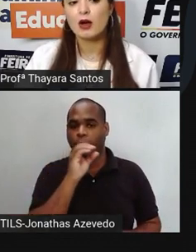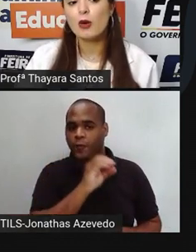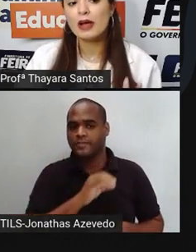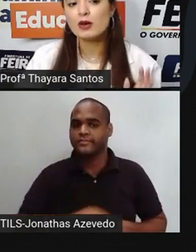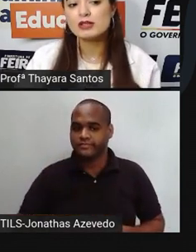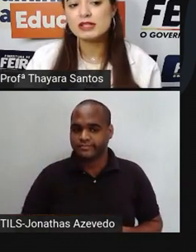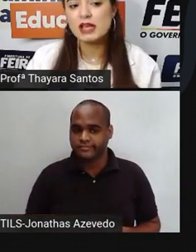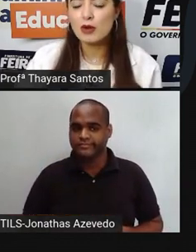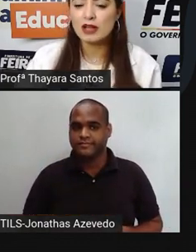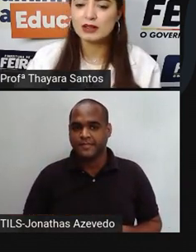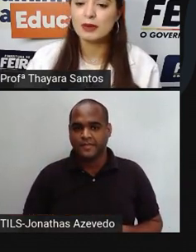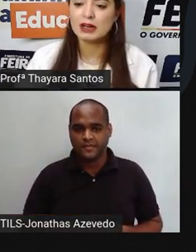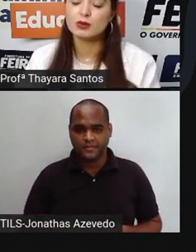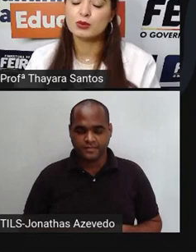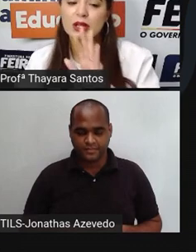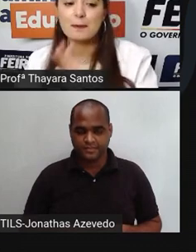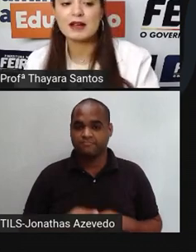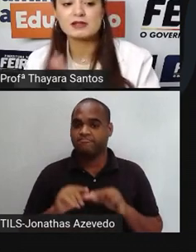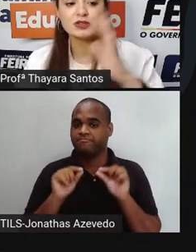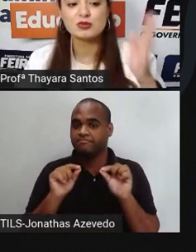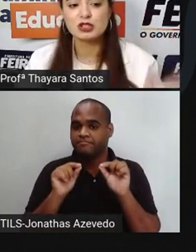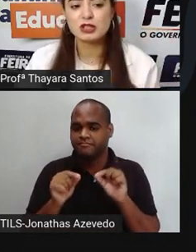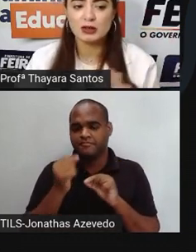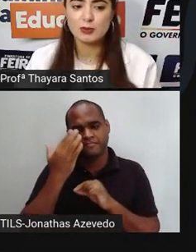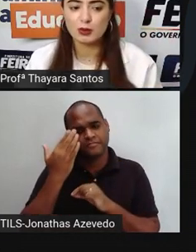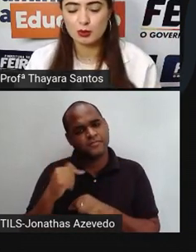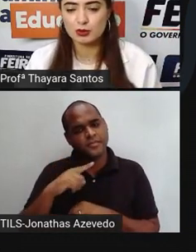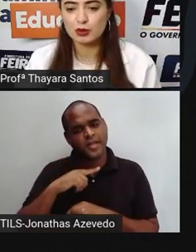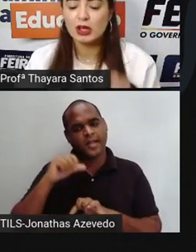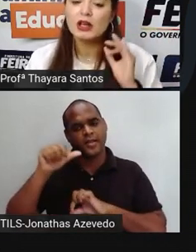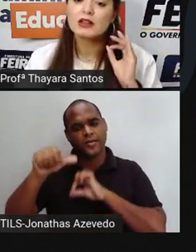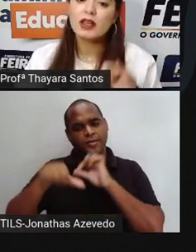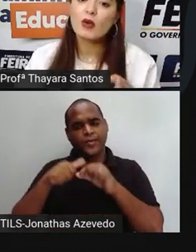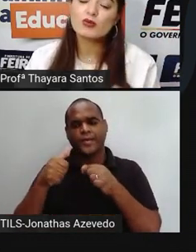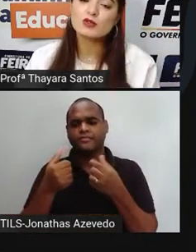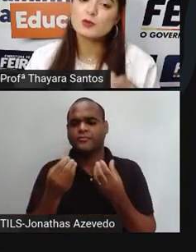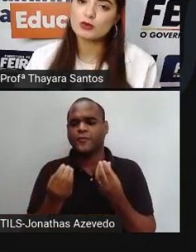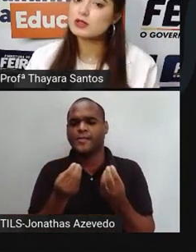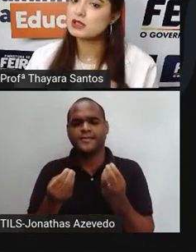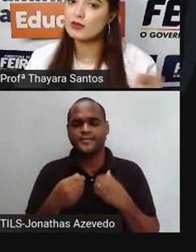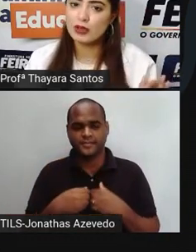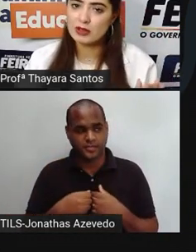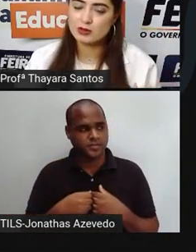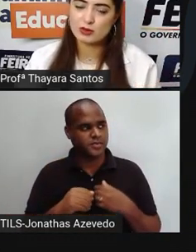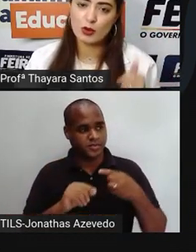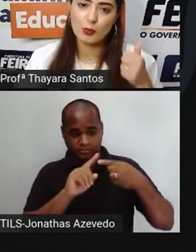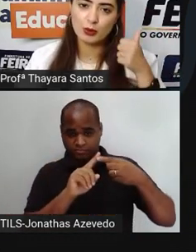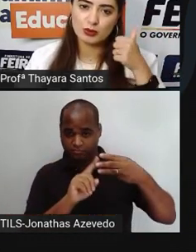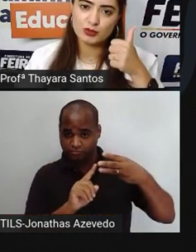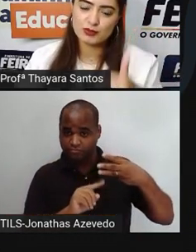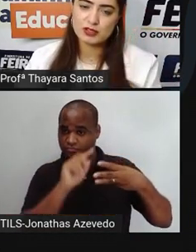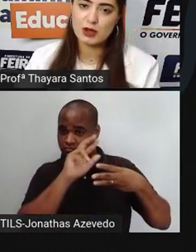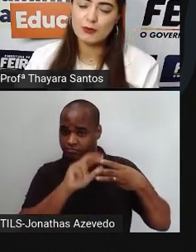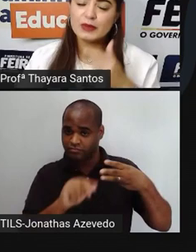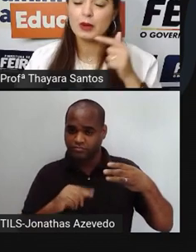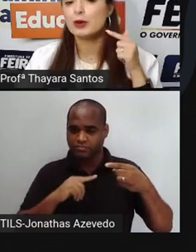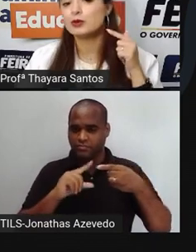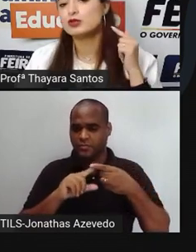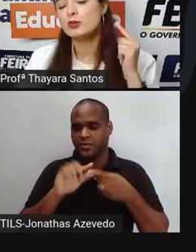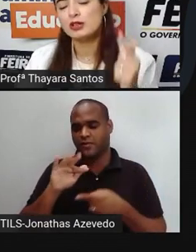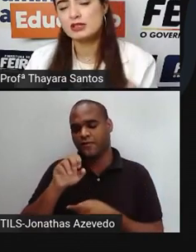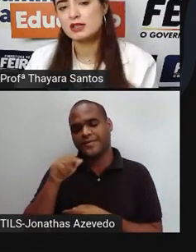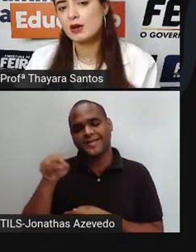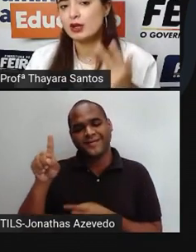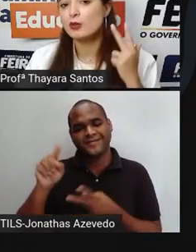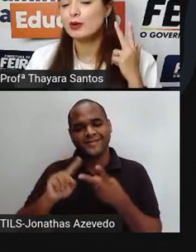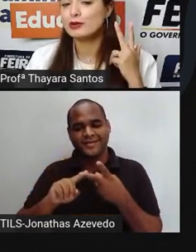Tá. Como é que eu sei qual é a temperatura que passa de um estado para o outro? Tem alguns pontos que são fixos. O ponto de fusão, ponto